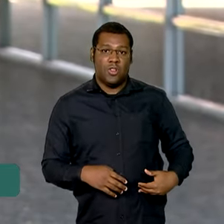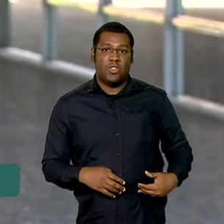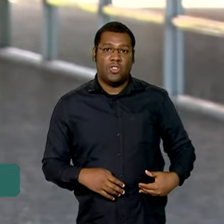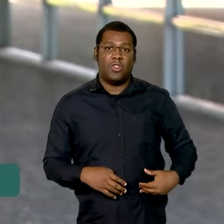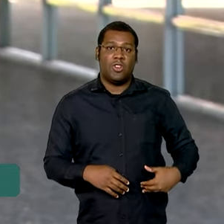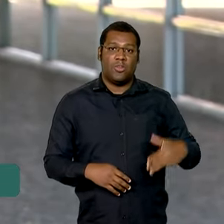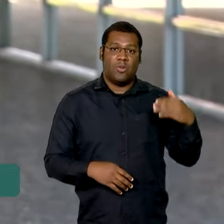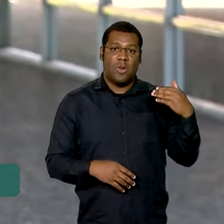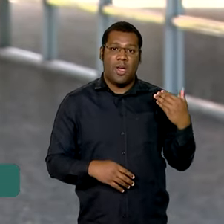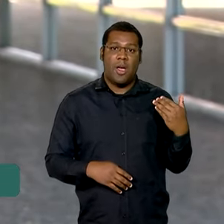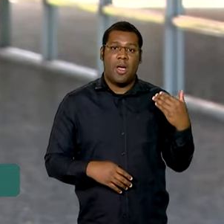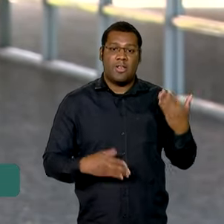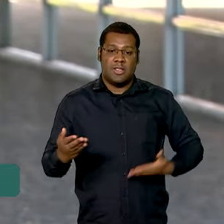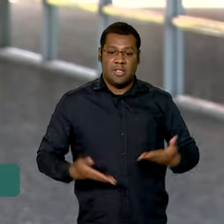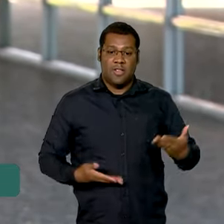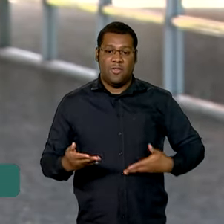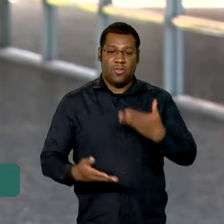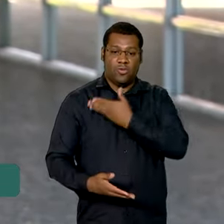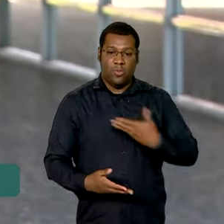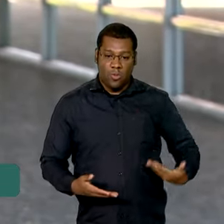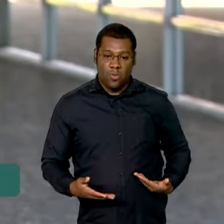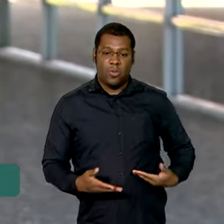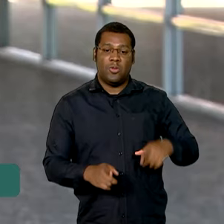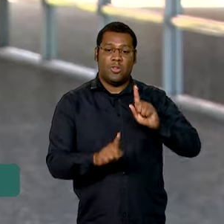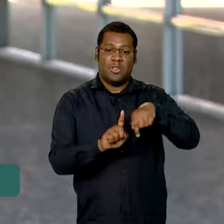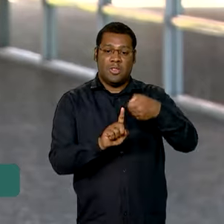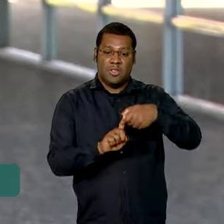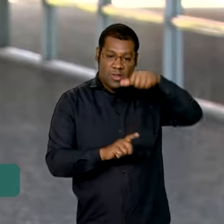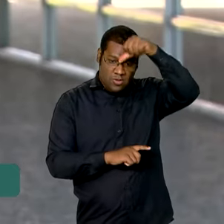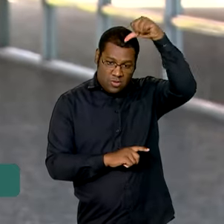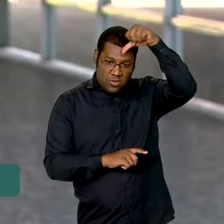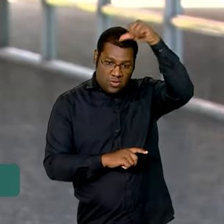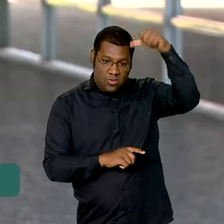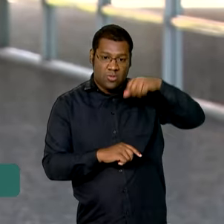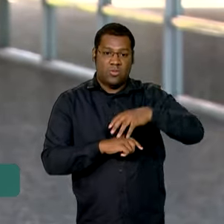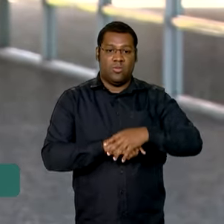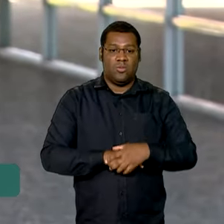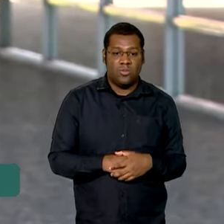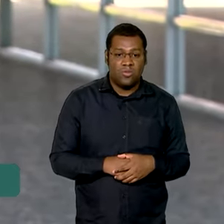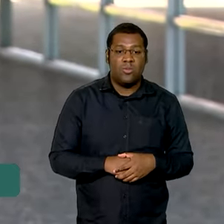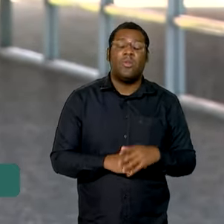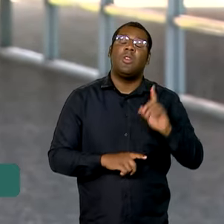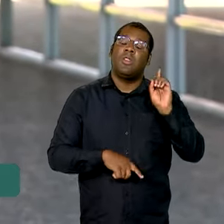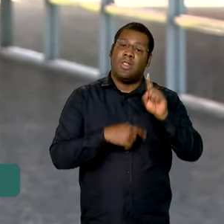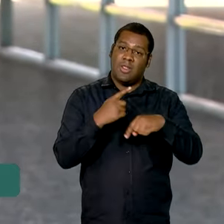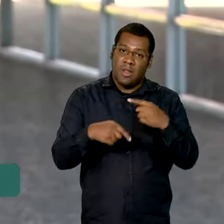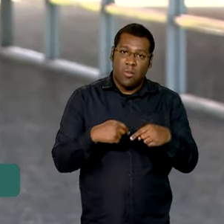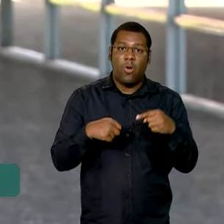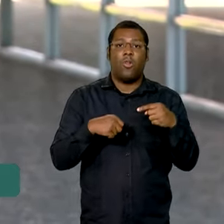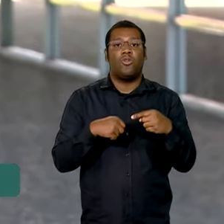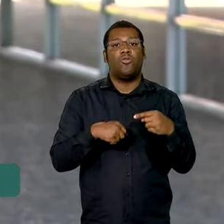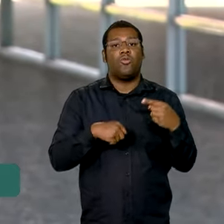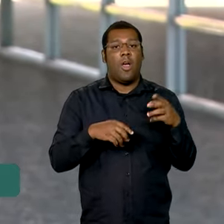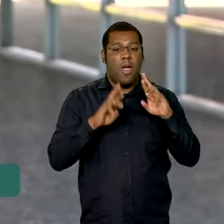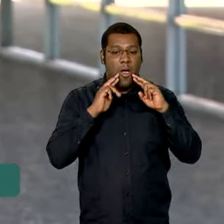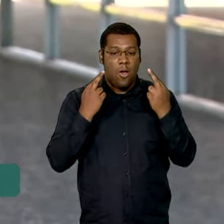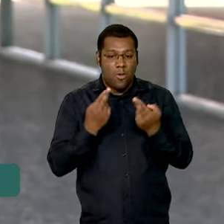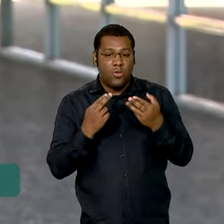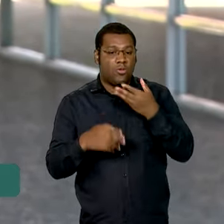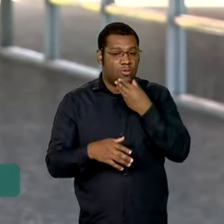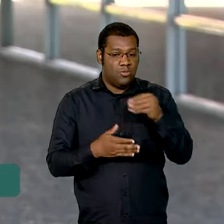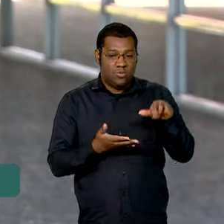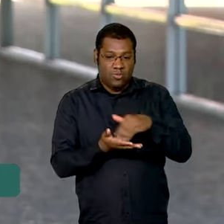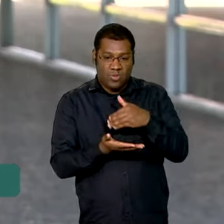encontros são com o secretário especial para assuntos jurídicos da Casa Civil, o Elton César Lima, o ministro da Justiça e Segurança Pública,